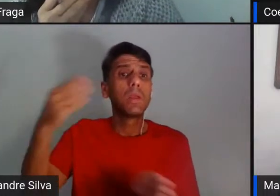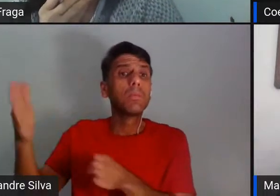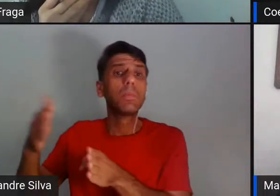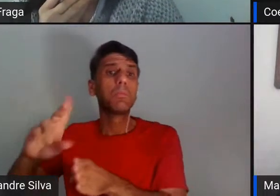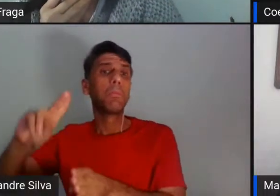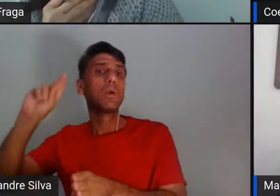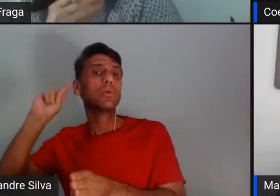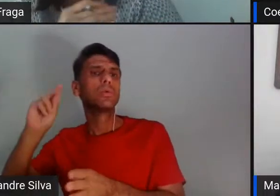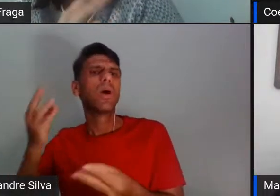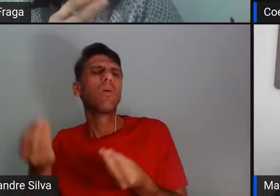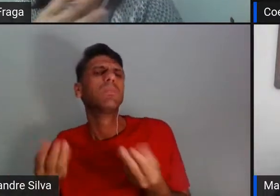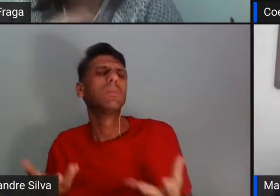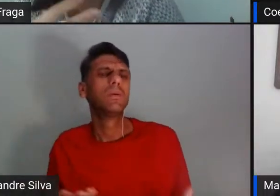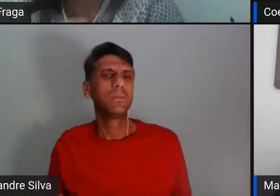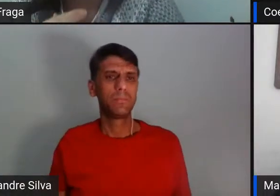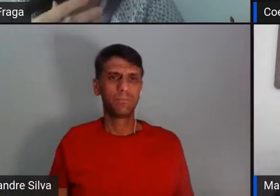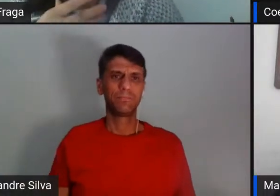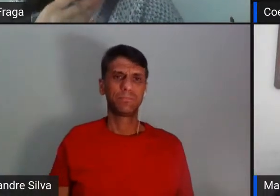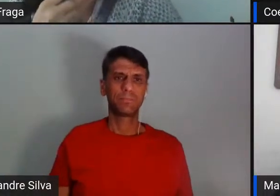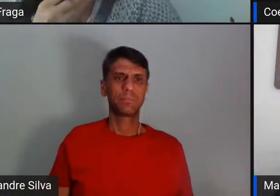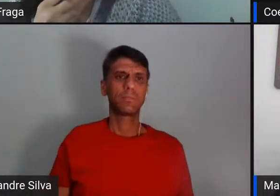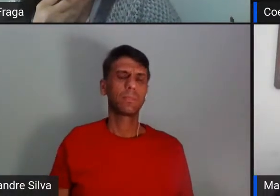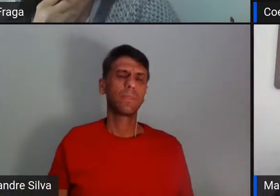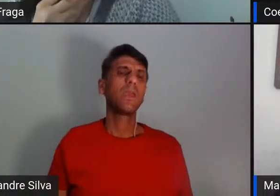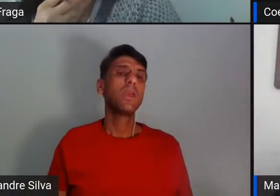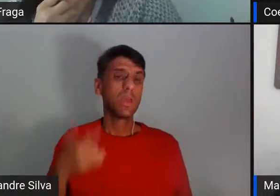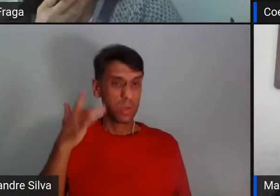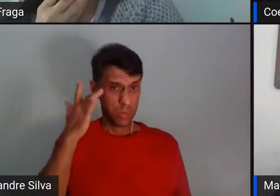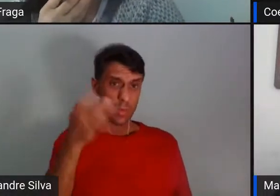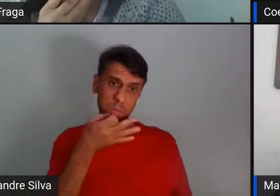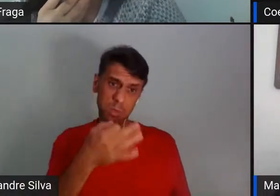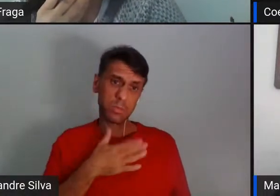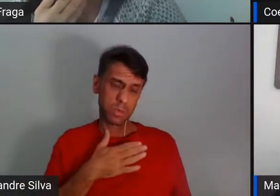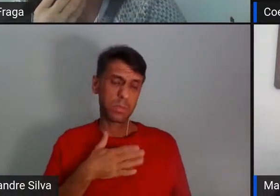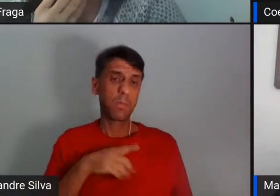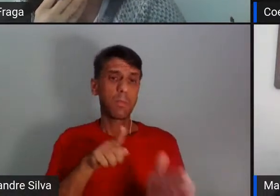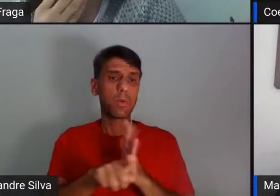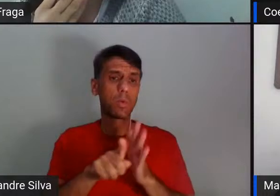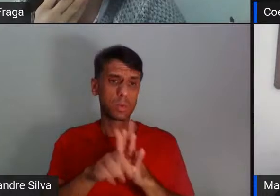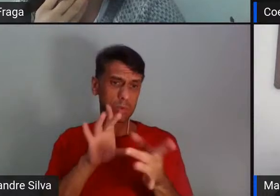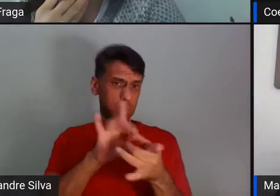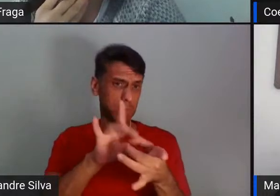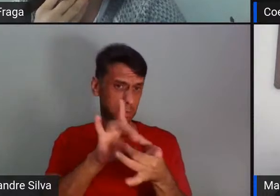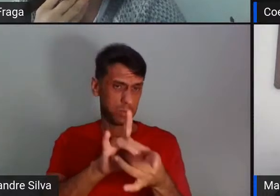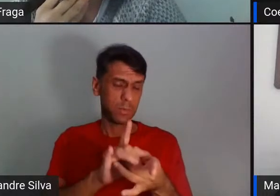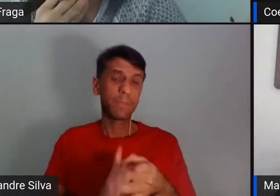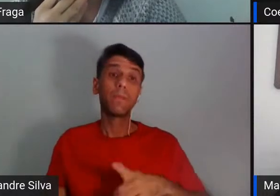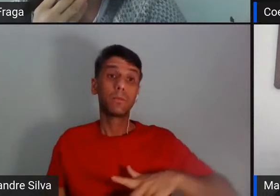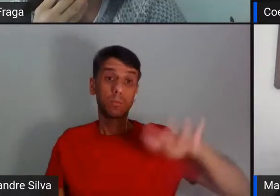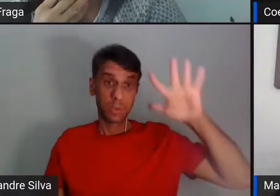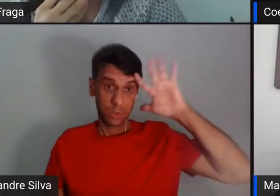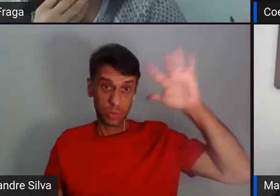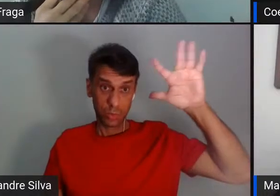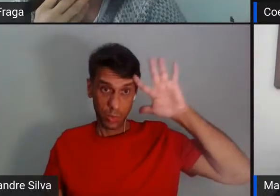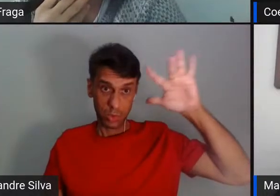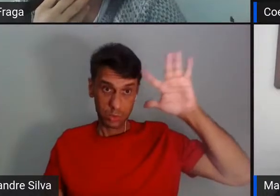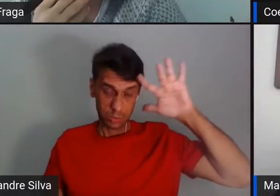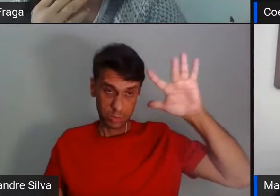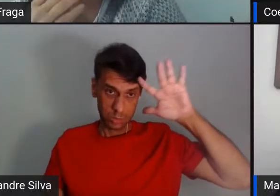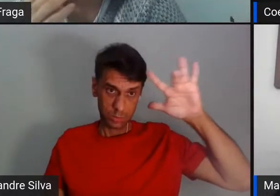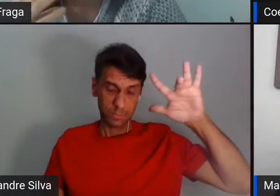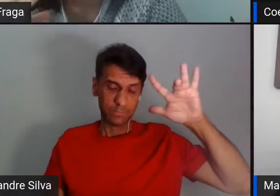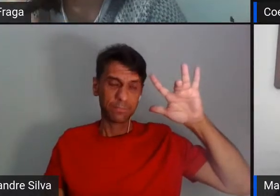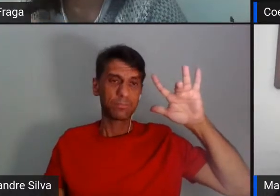Eu acho que as perguntas estão muito relacionadas, né? Então, por exemplo, a questão do sonho é a gente pensar